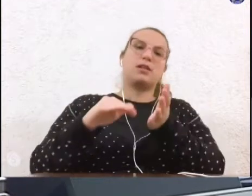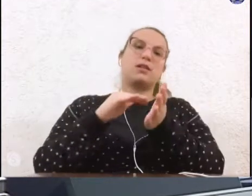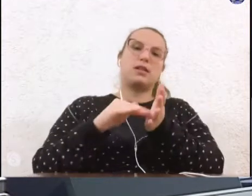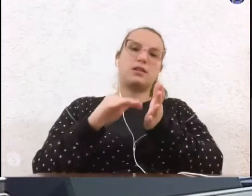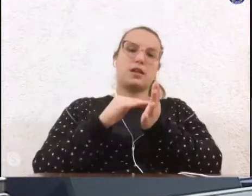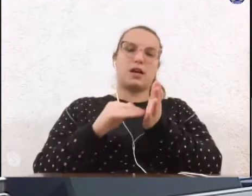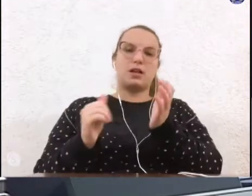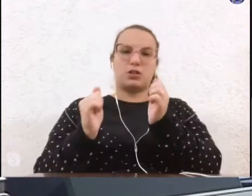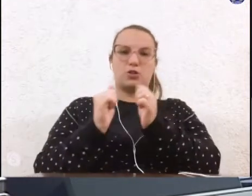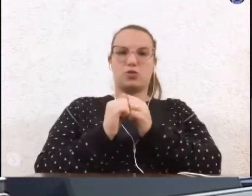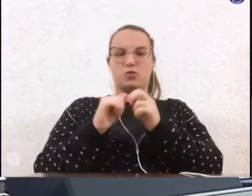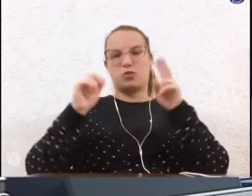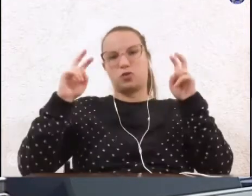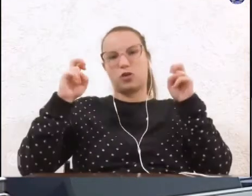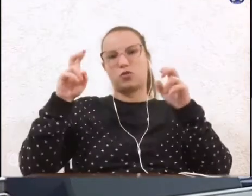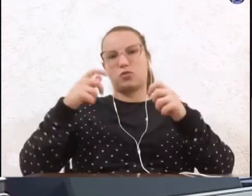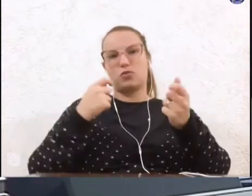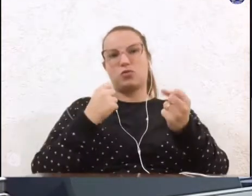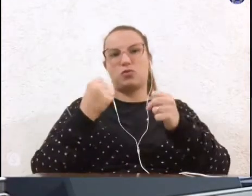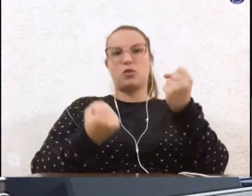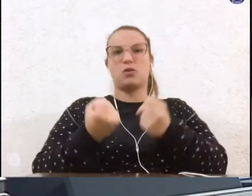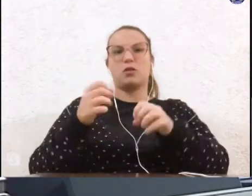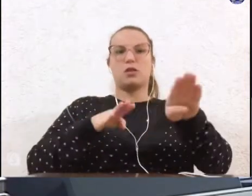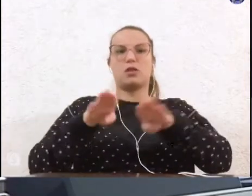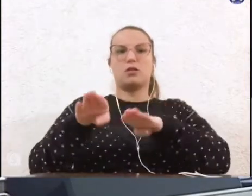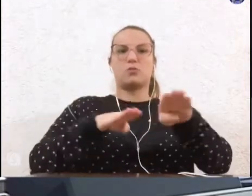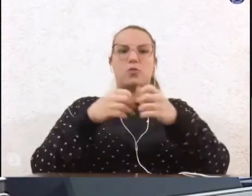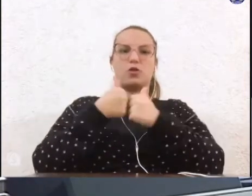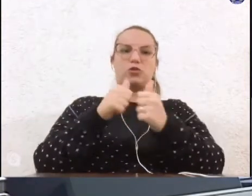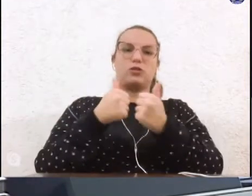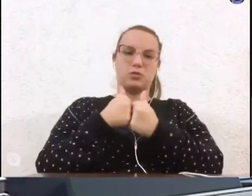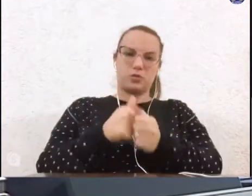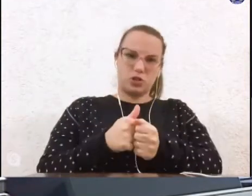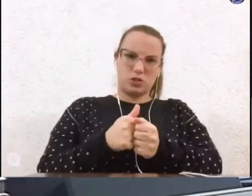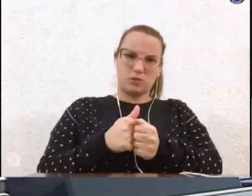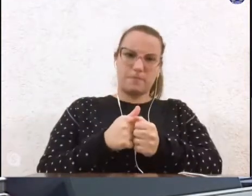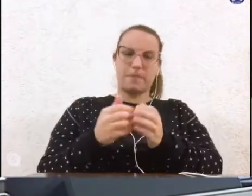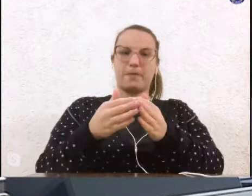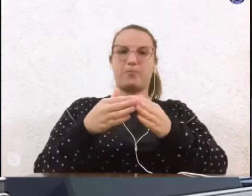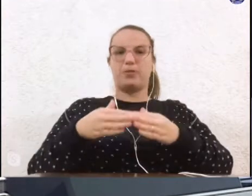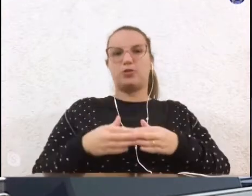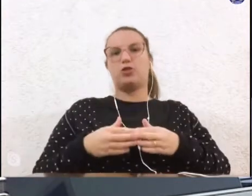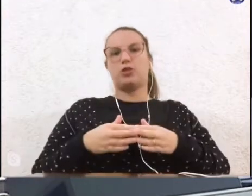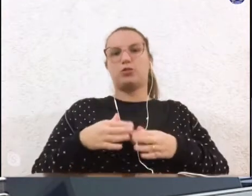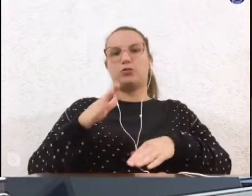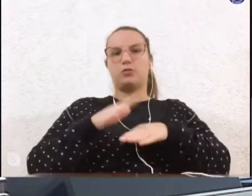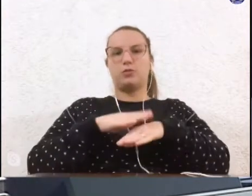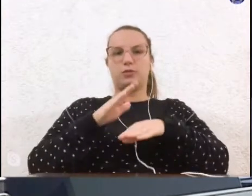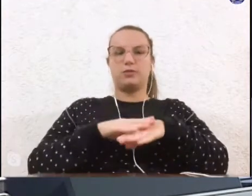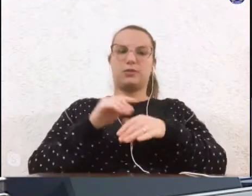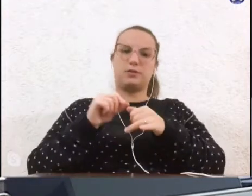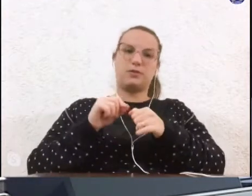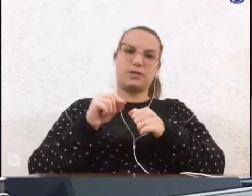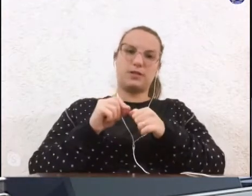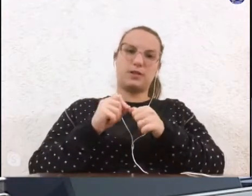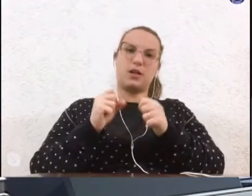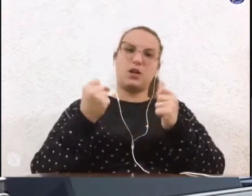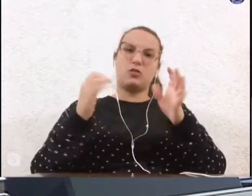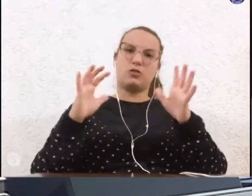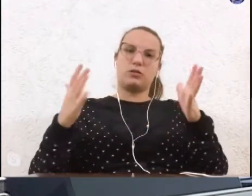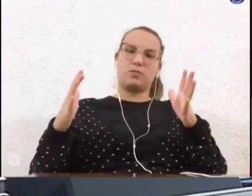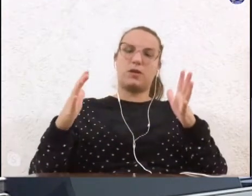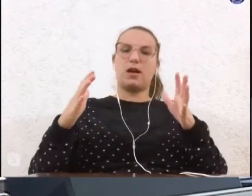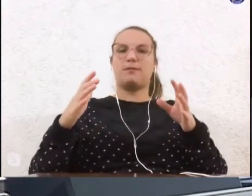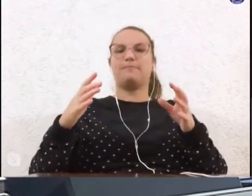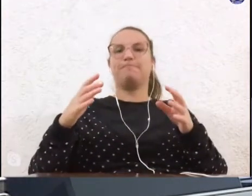assuntos do transporte coletivo, solicitando providências para contemplar os bairros Parque